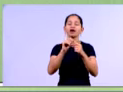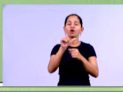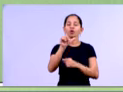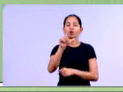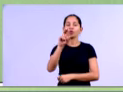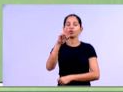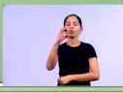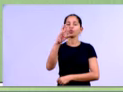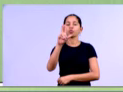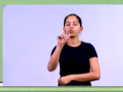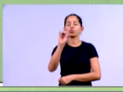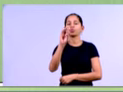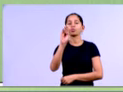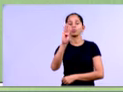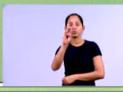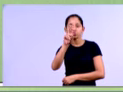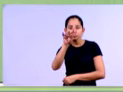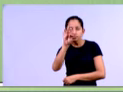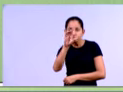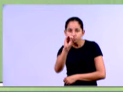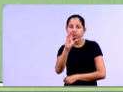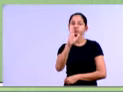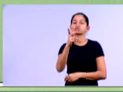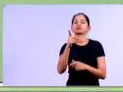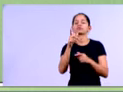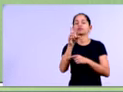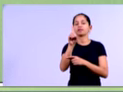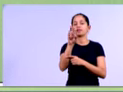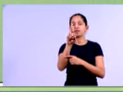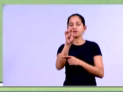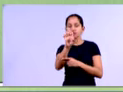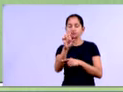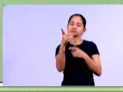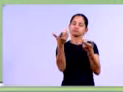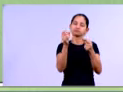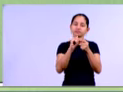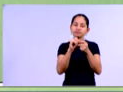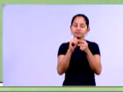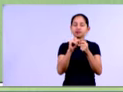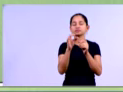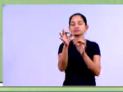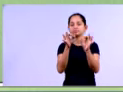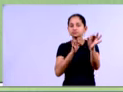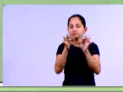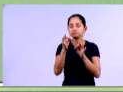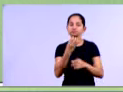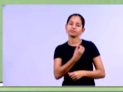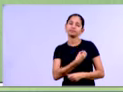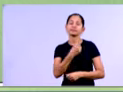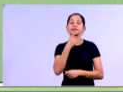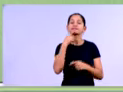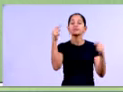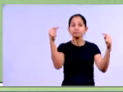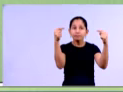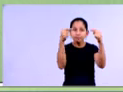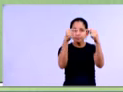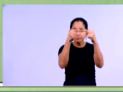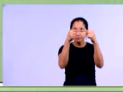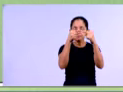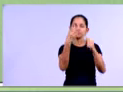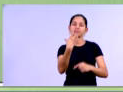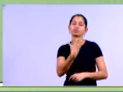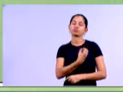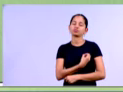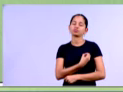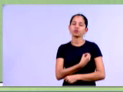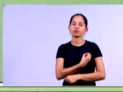vamos nos basear aqui na conta lucro bruto da DRE. Então, o nosso lucro bruto, ele está aqui, ó. Por exemplo, o lucro